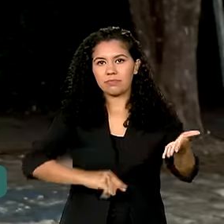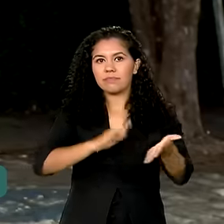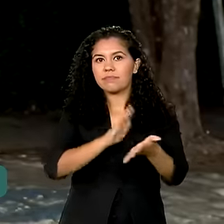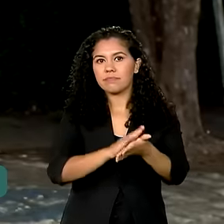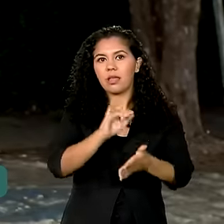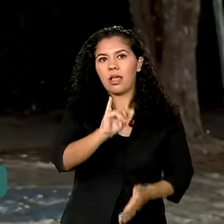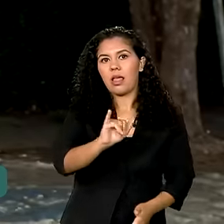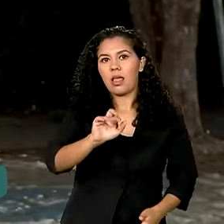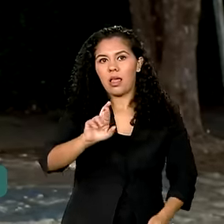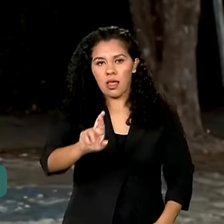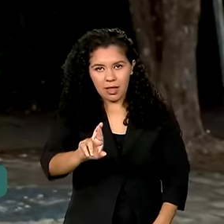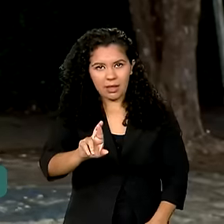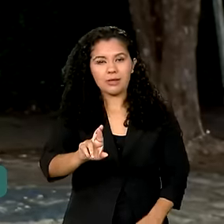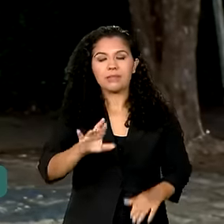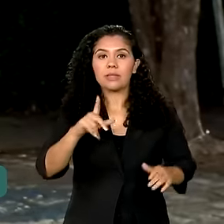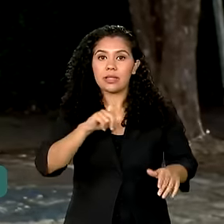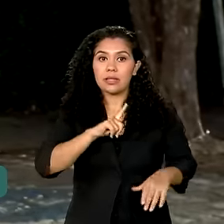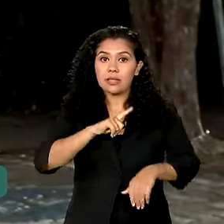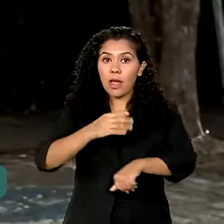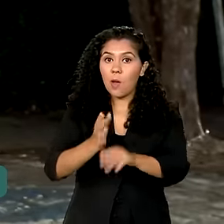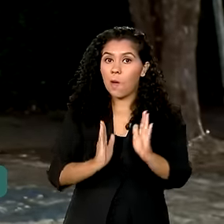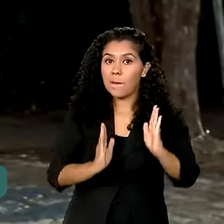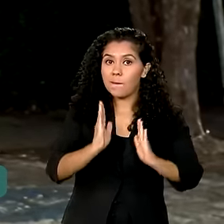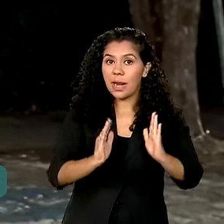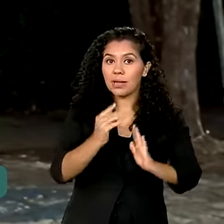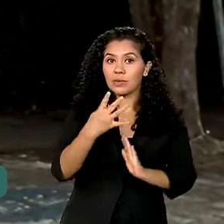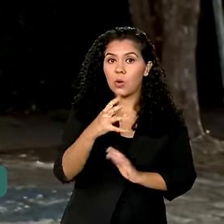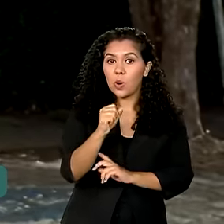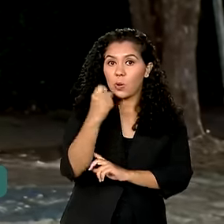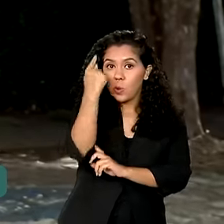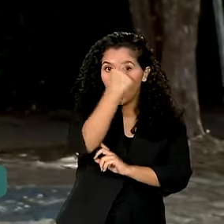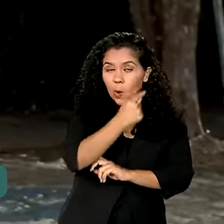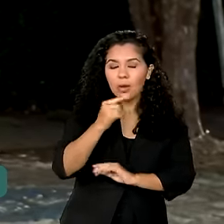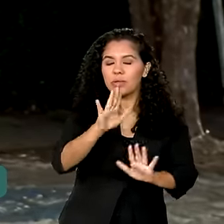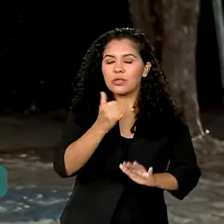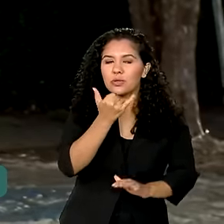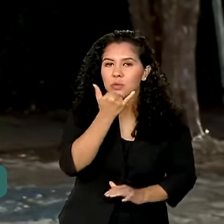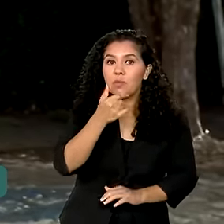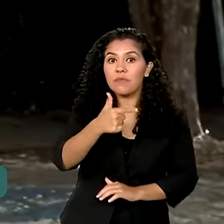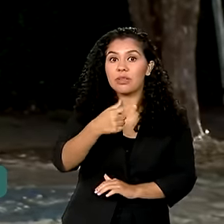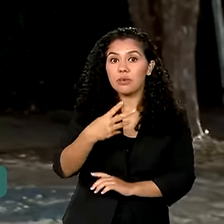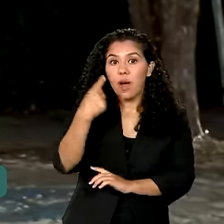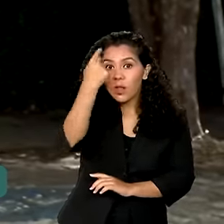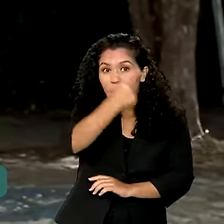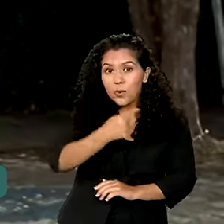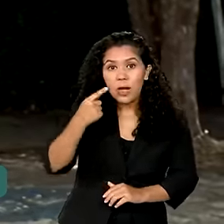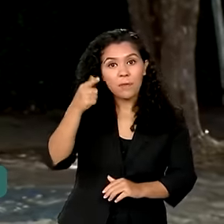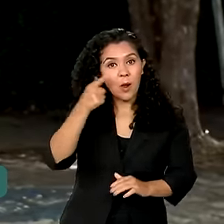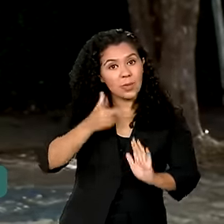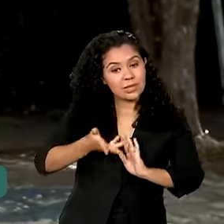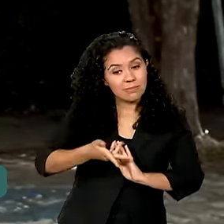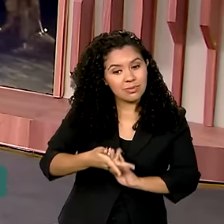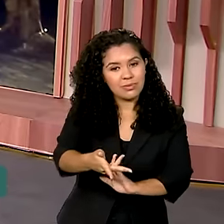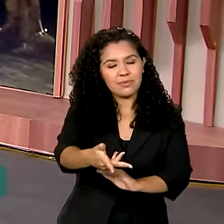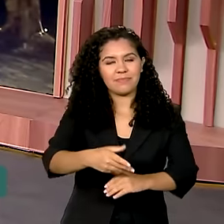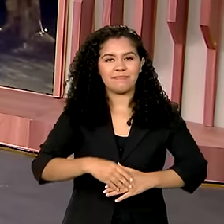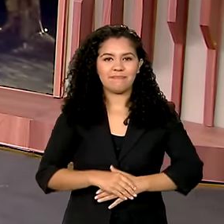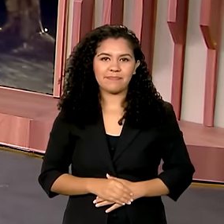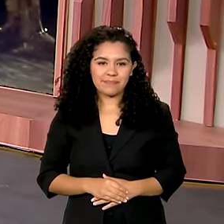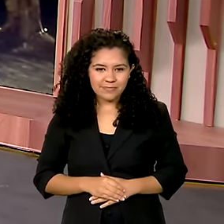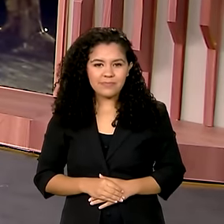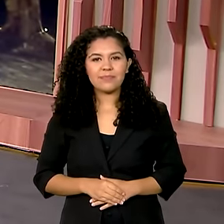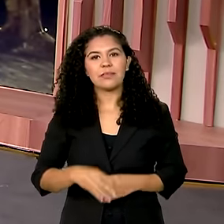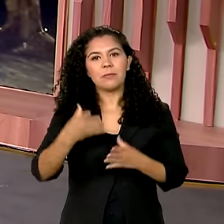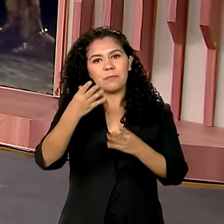Então, tem essas últimas 48 horas aí para... 24, desculpa, para correr atrás. Vanessa, volto com você. Ok,